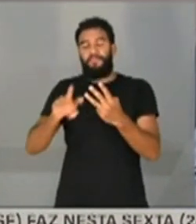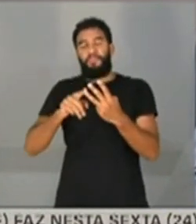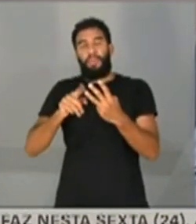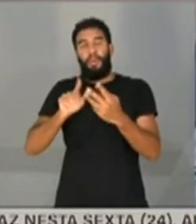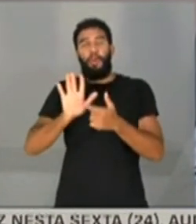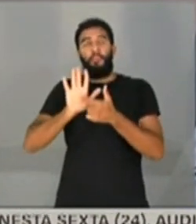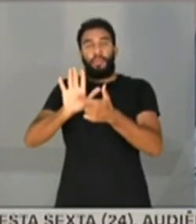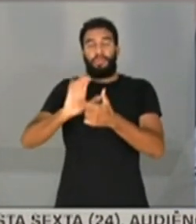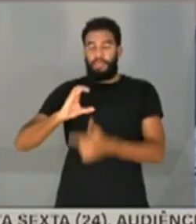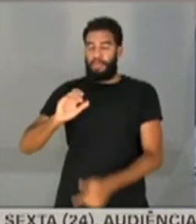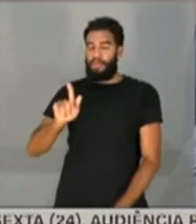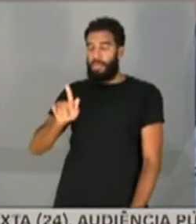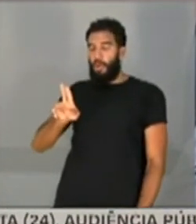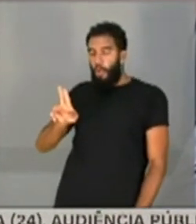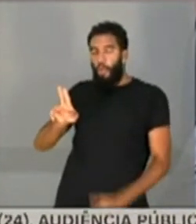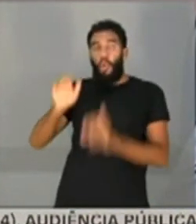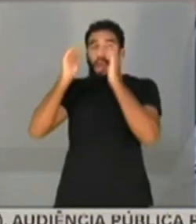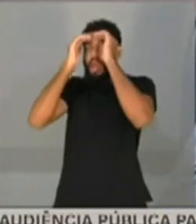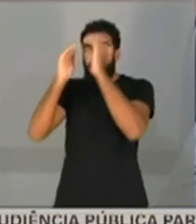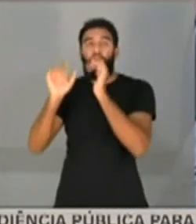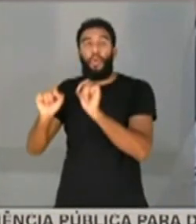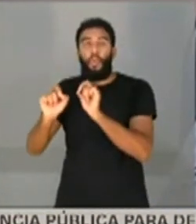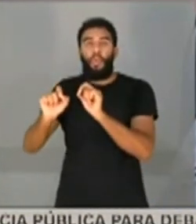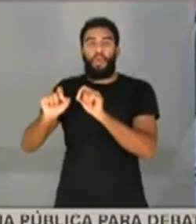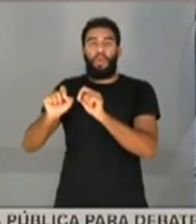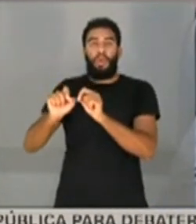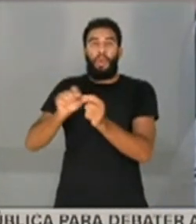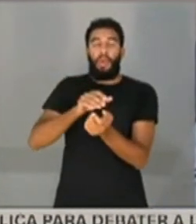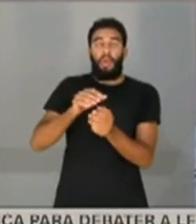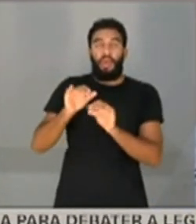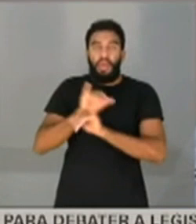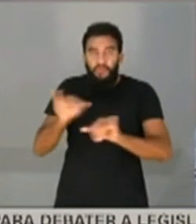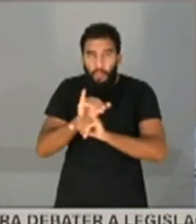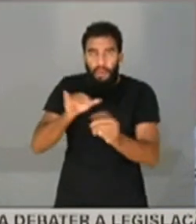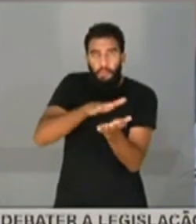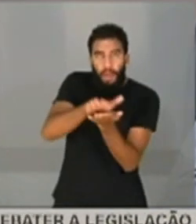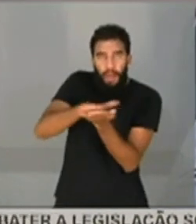CGU, respeitamos uma coisa chamada compartimentação de informações,